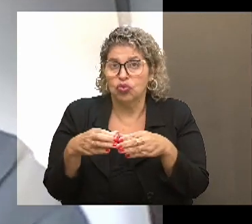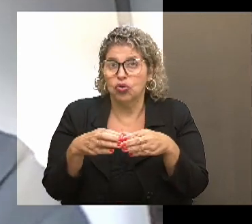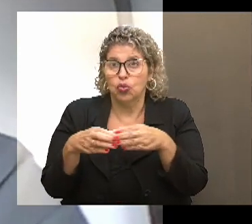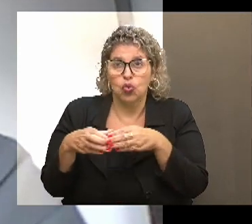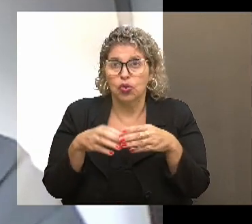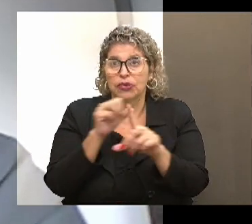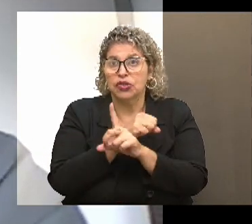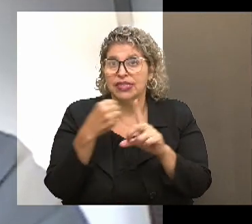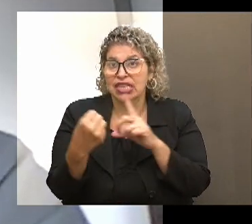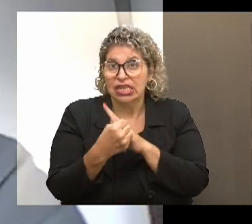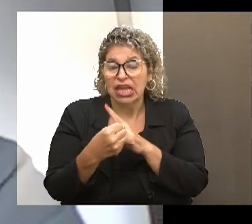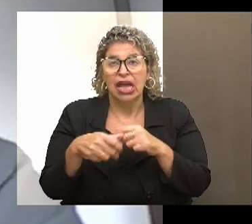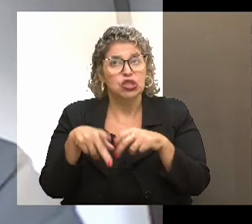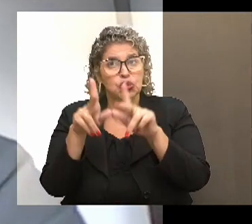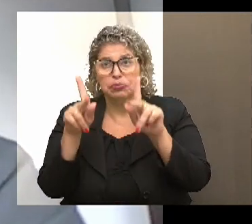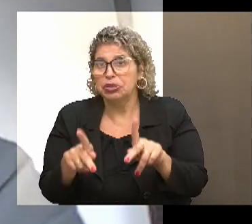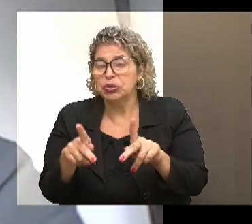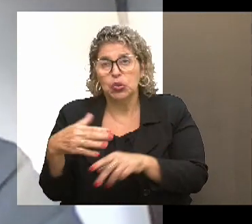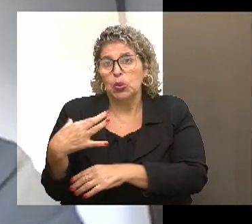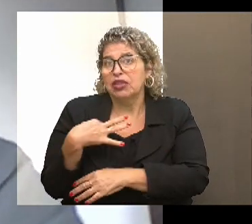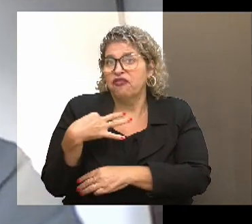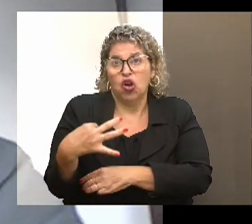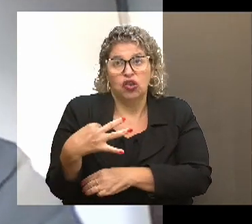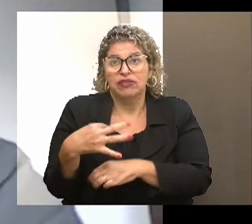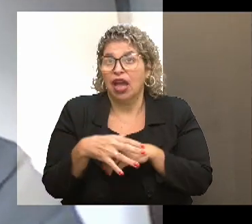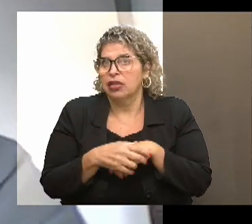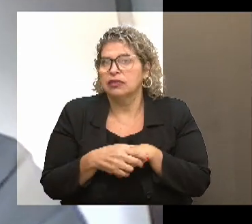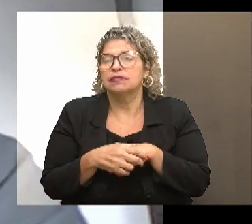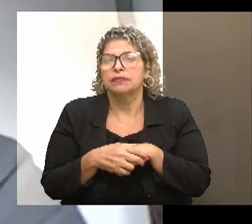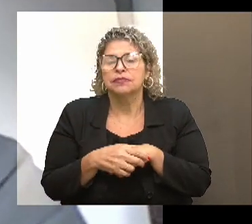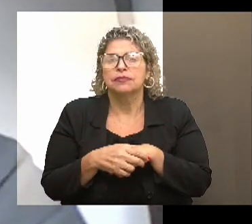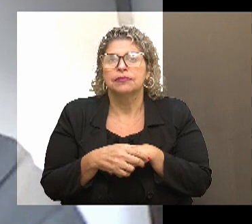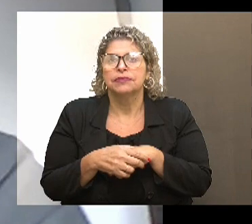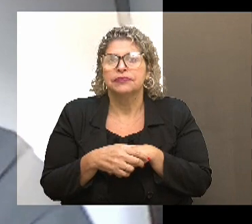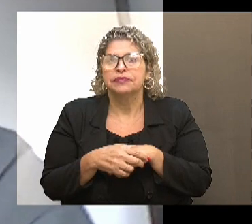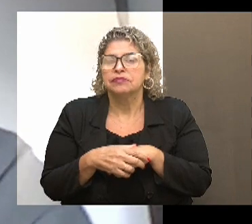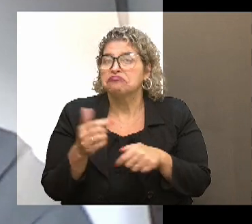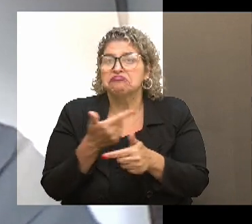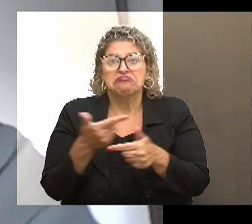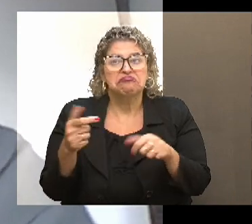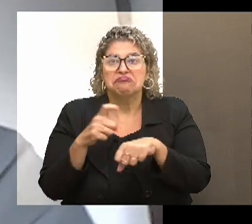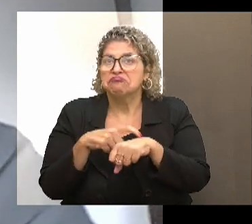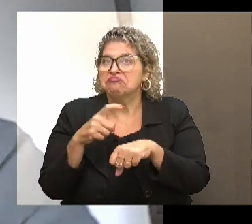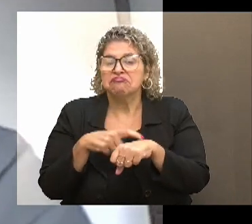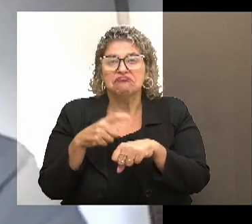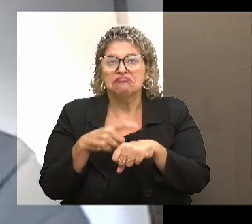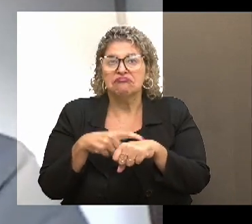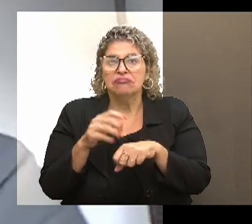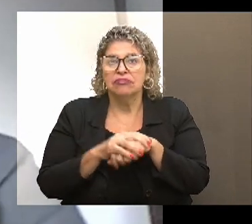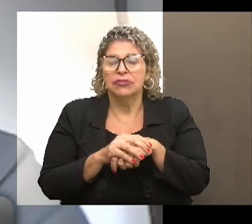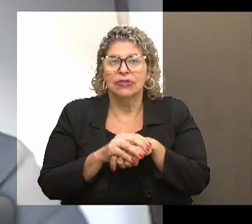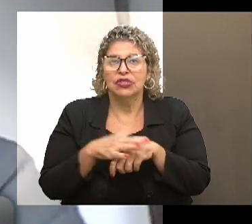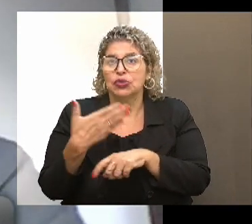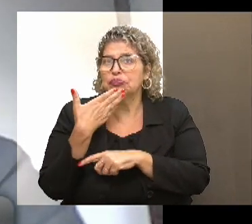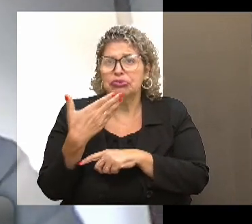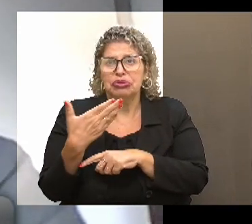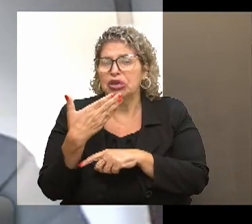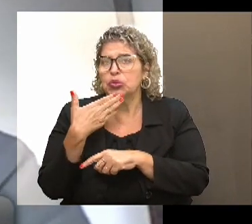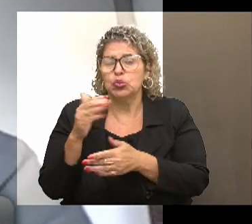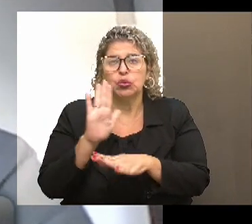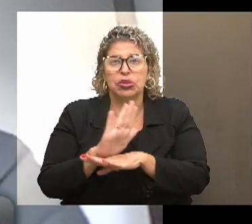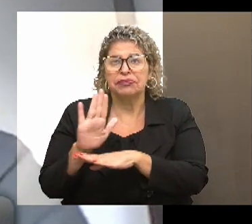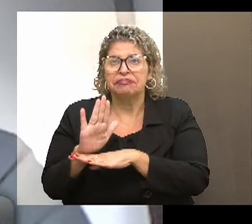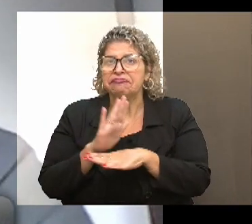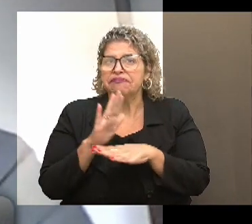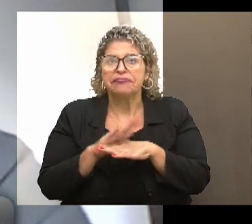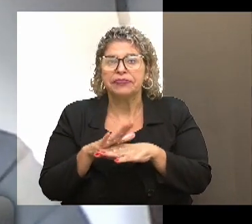por sociedade civil, pessoas voluntárias. Exato. Em nenhum momento, a gente não tem aversão ao governo, de forma alguma, se eles